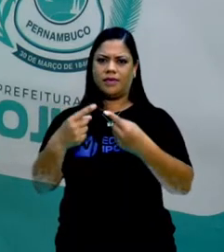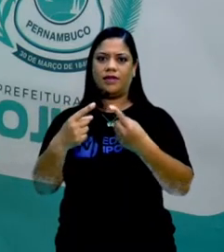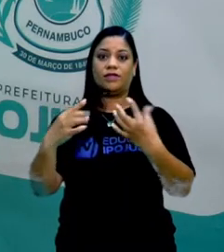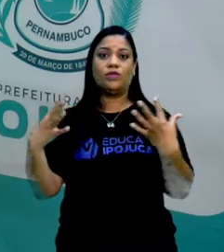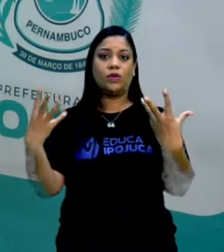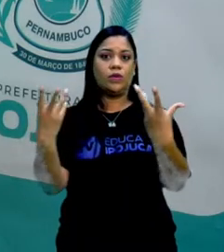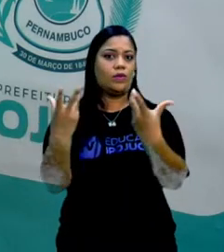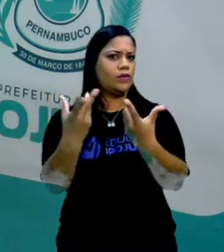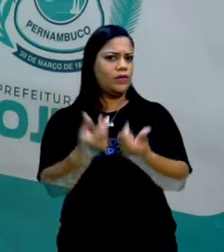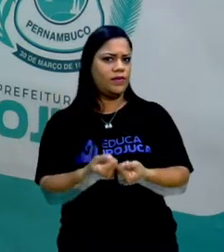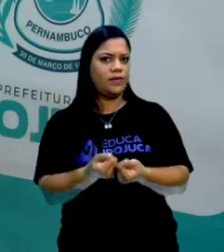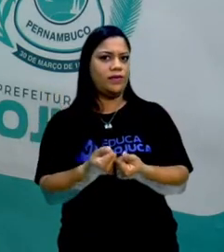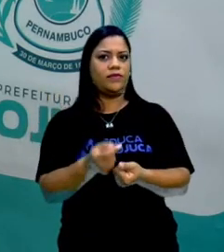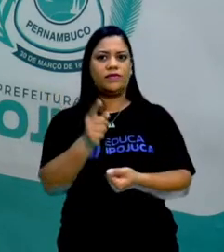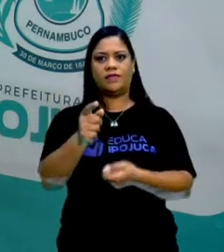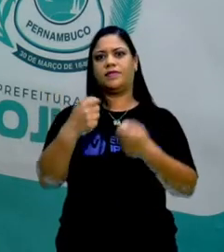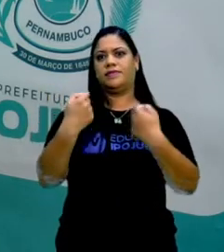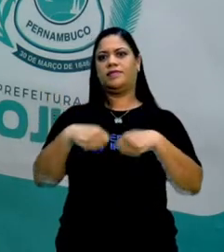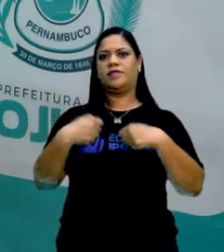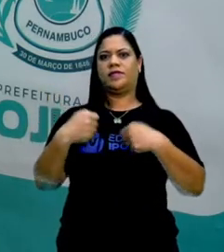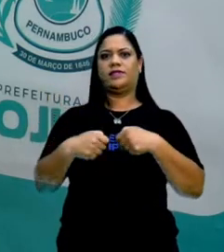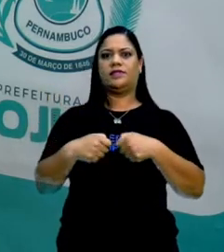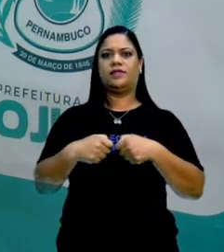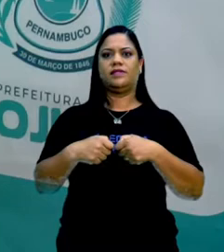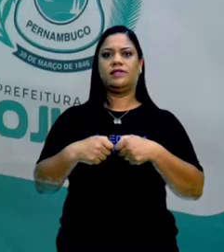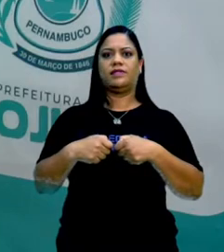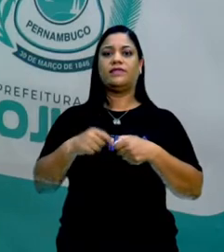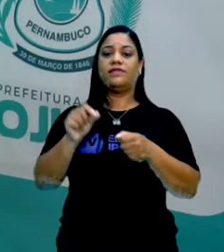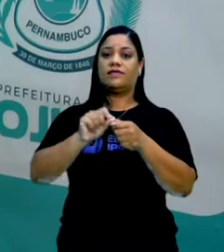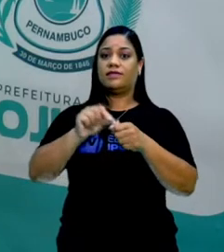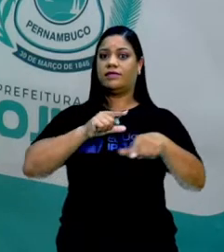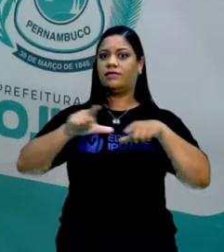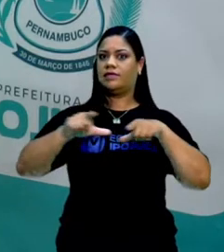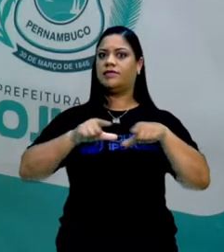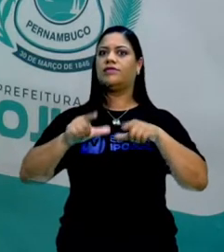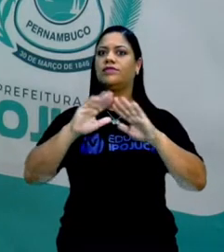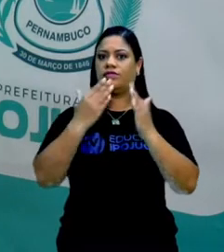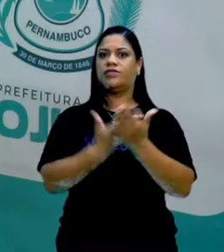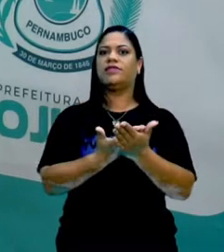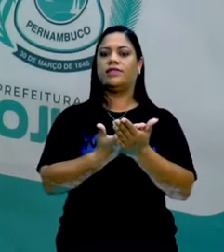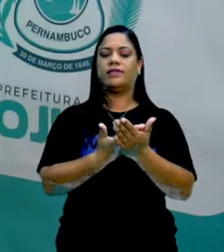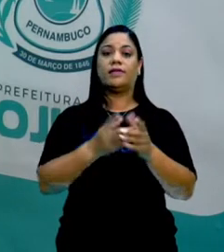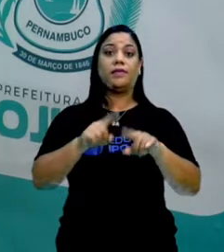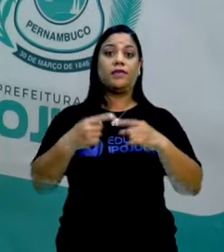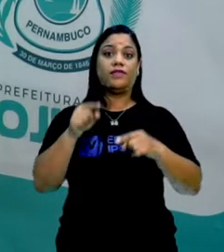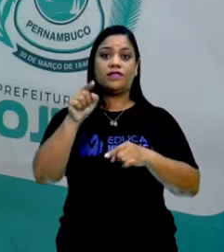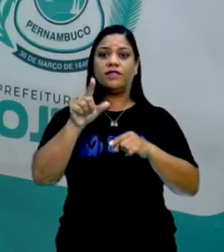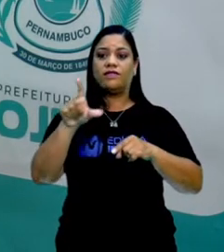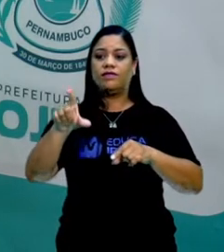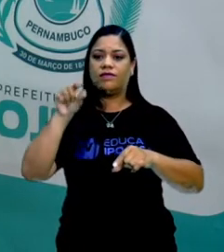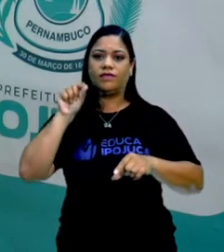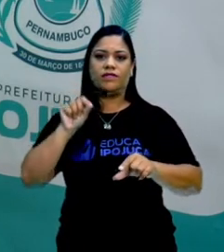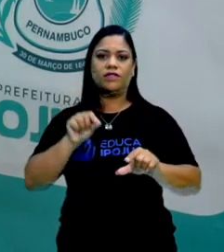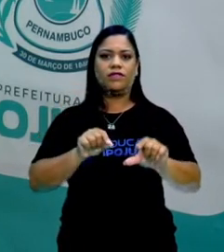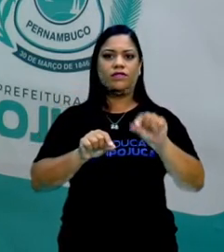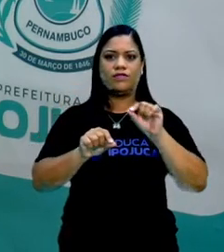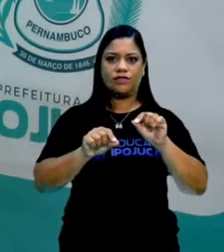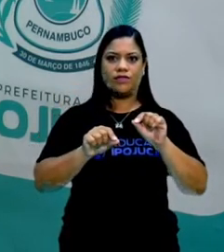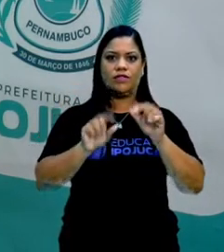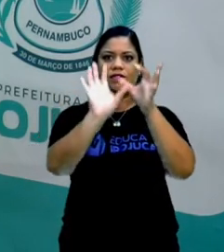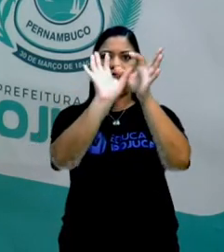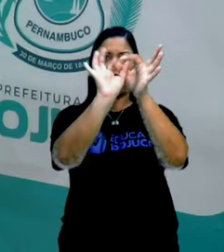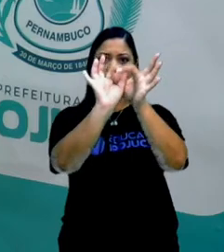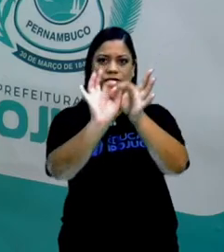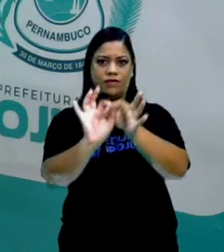essas informações você vai poder botar no seu trabalho escolar, tá certo? Então, você vai selecionar dentro